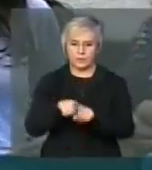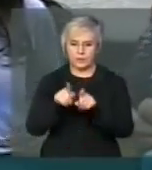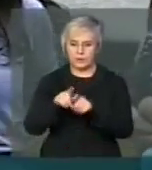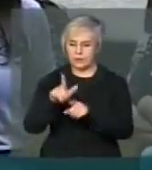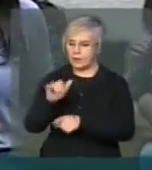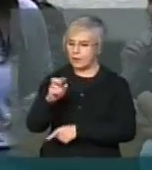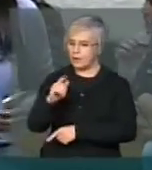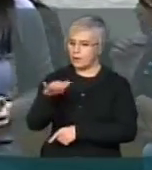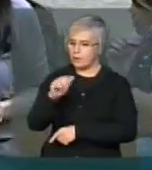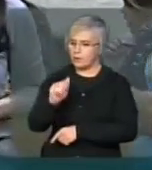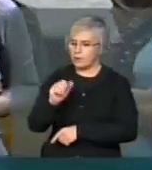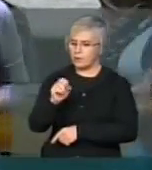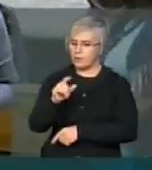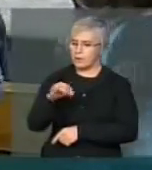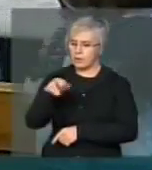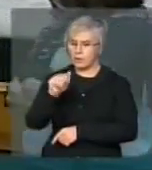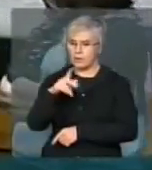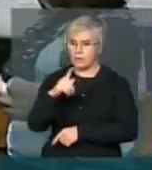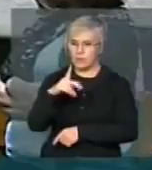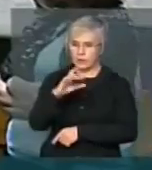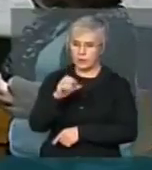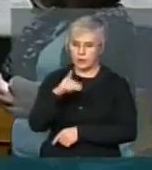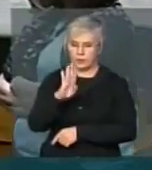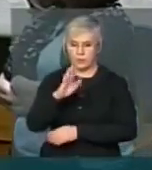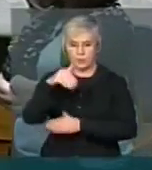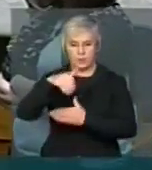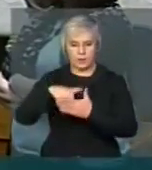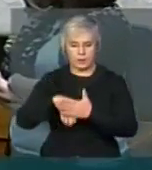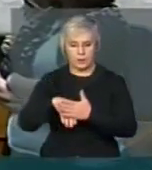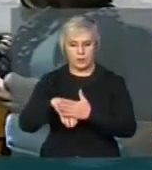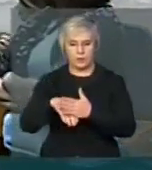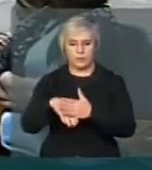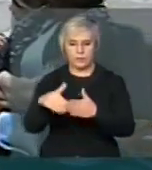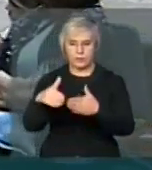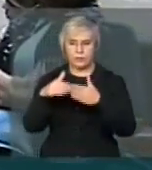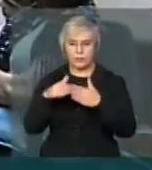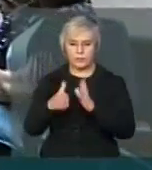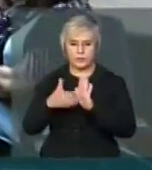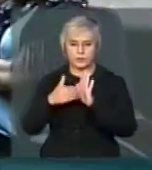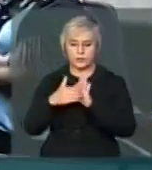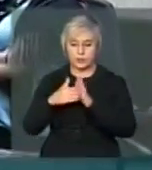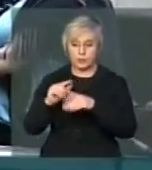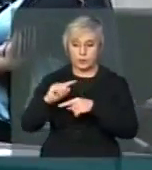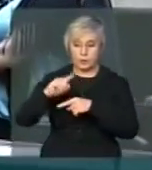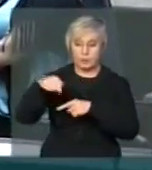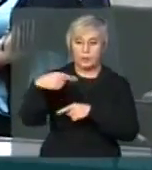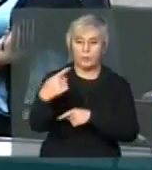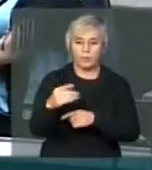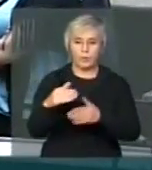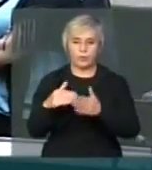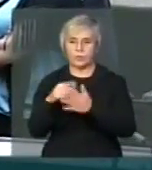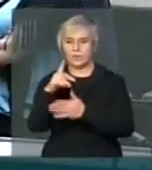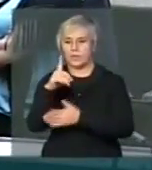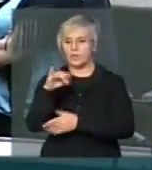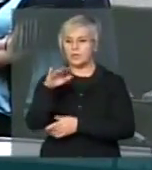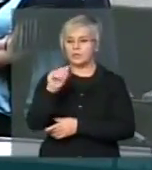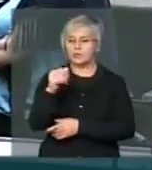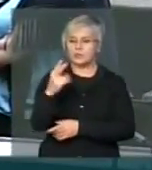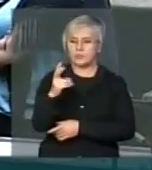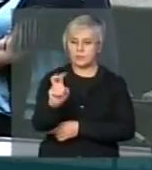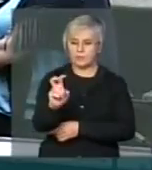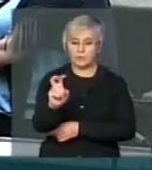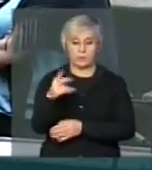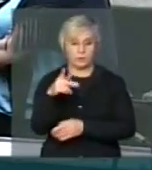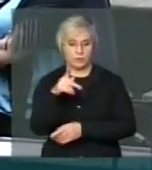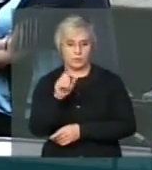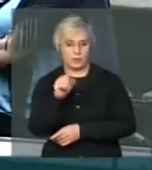do PCdoB. O PCdoB que votou a favor do adiamento dessa proposta que trata aí dos subsídios dos advogados públicos e